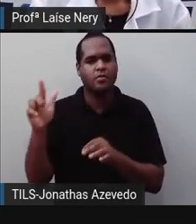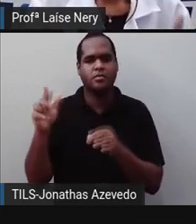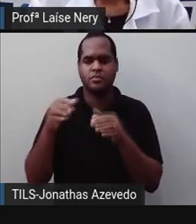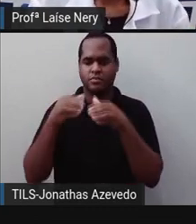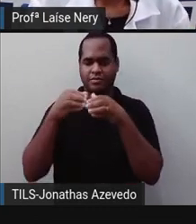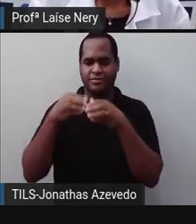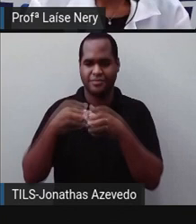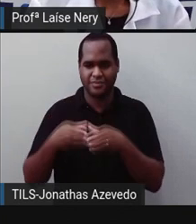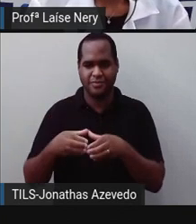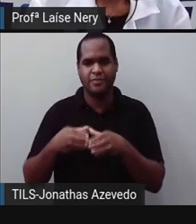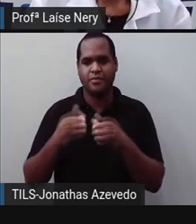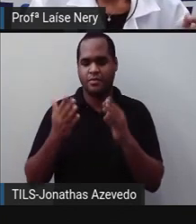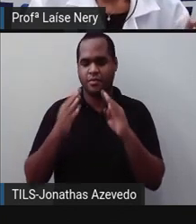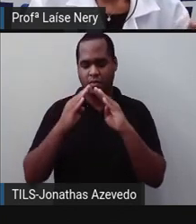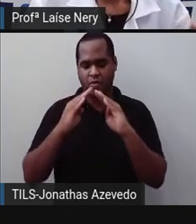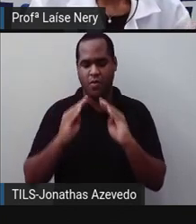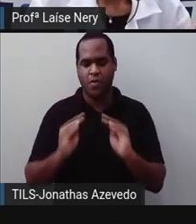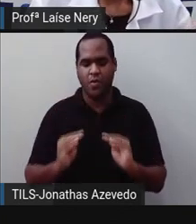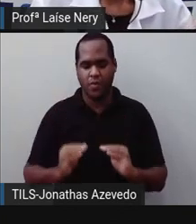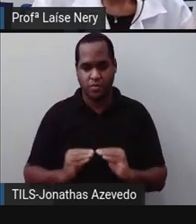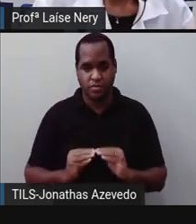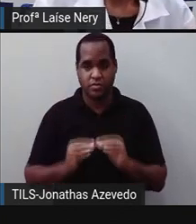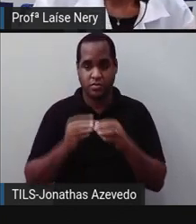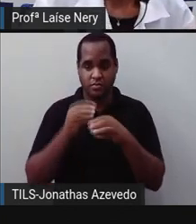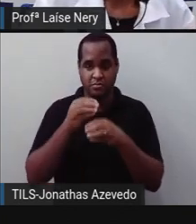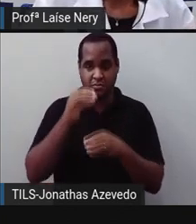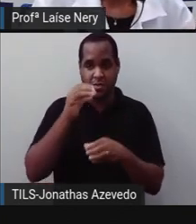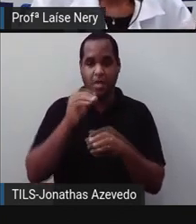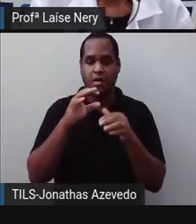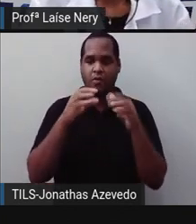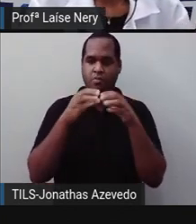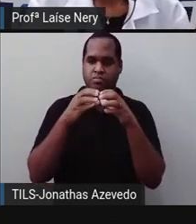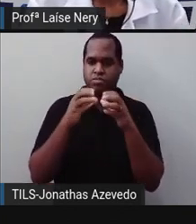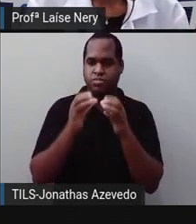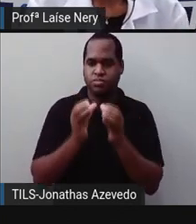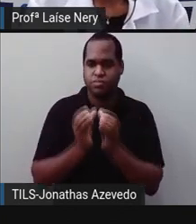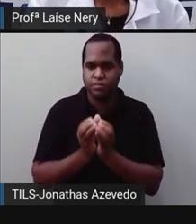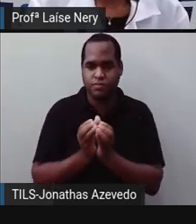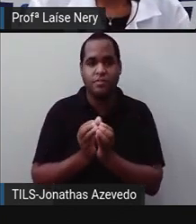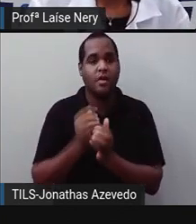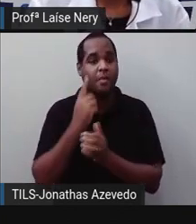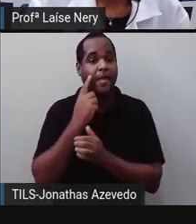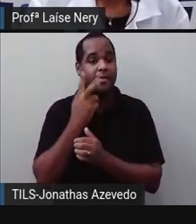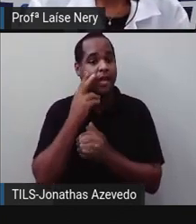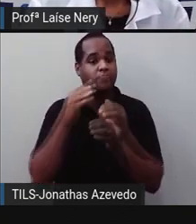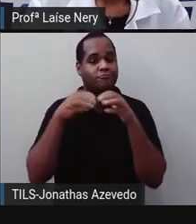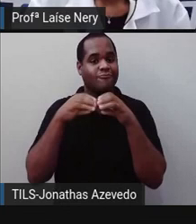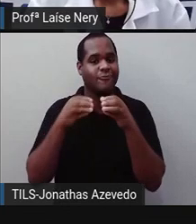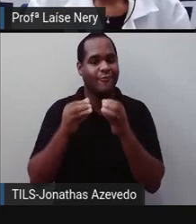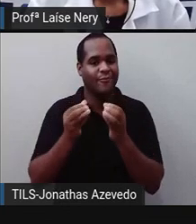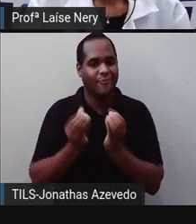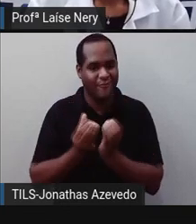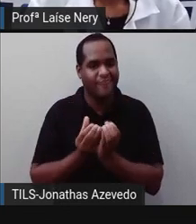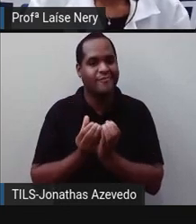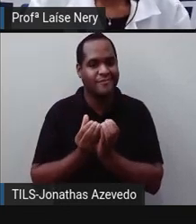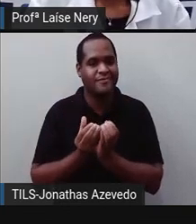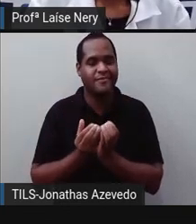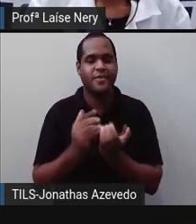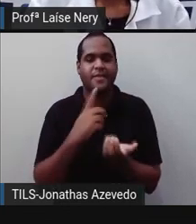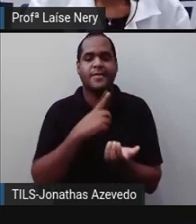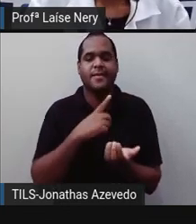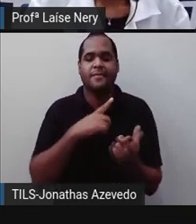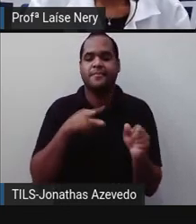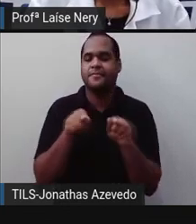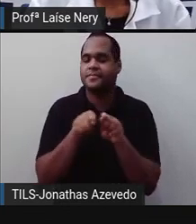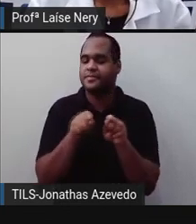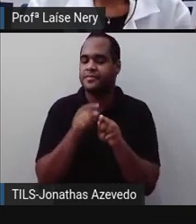também são fechados, mas eles possuem essas linhas curvas. Eles têm